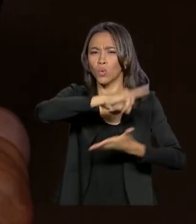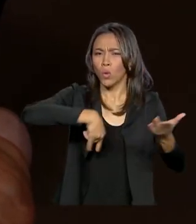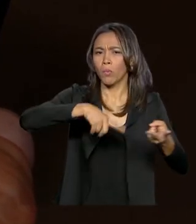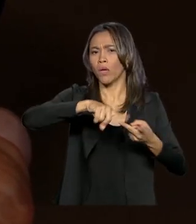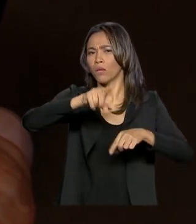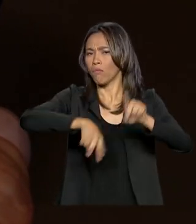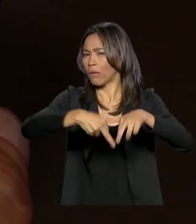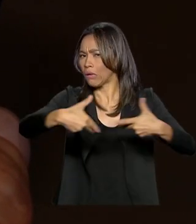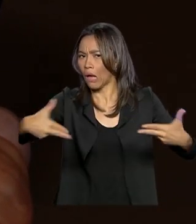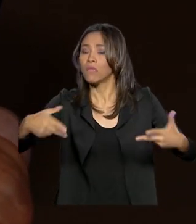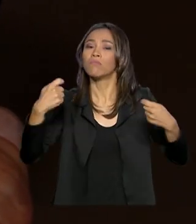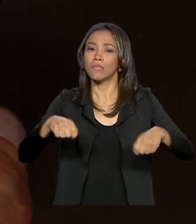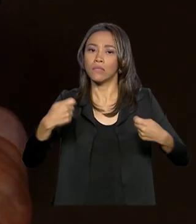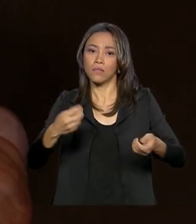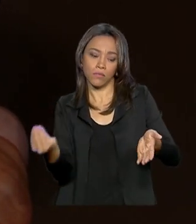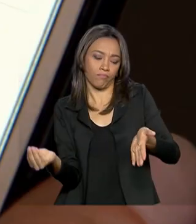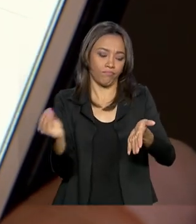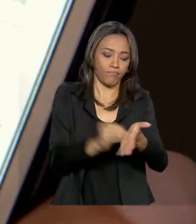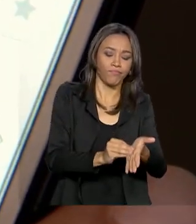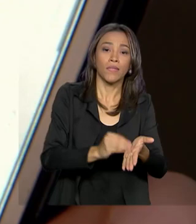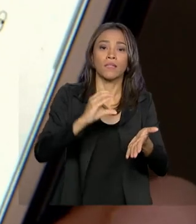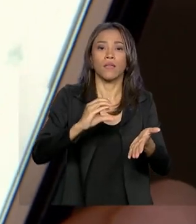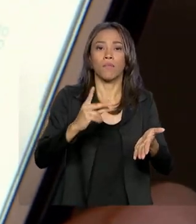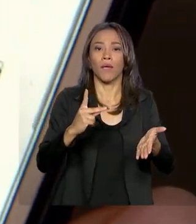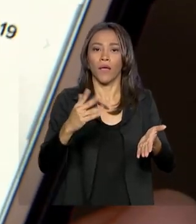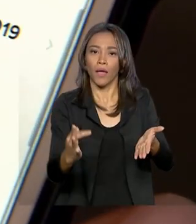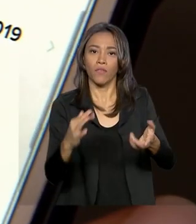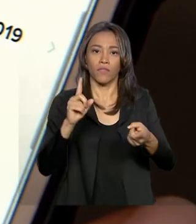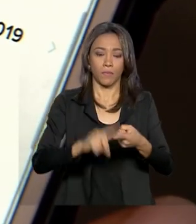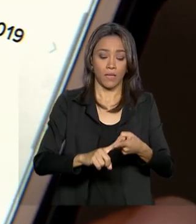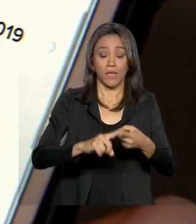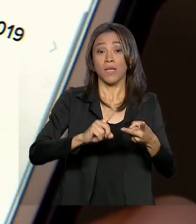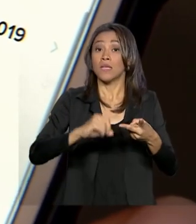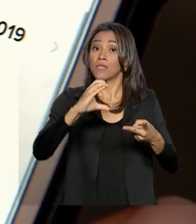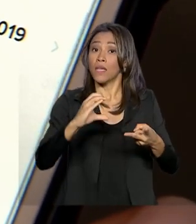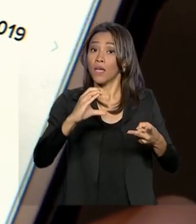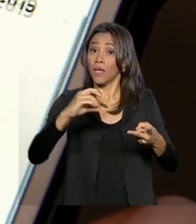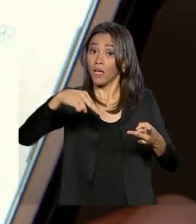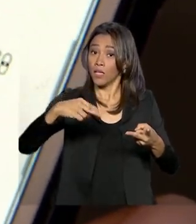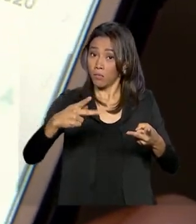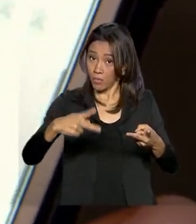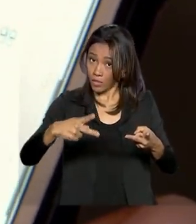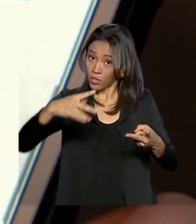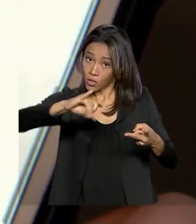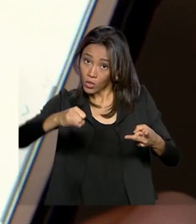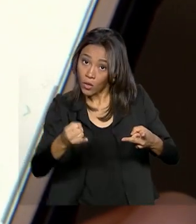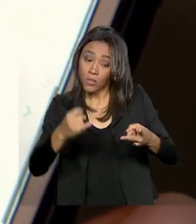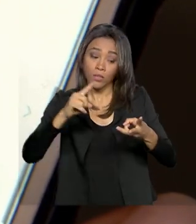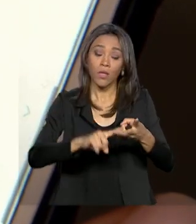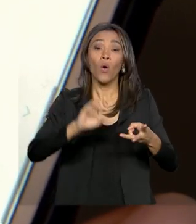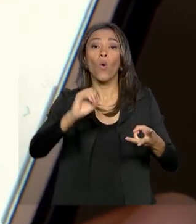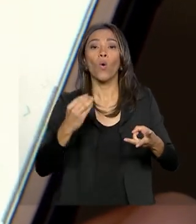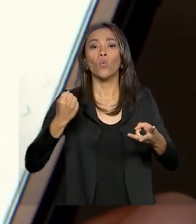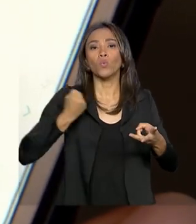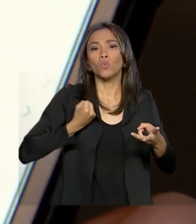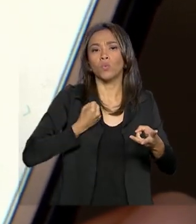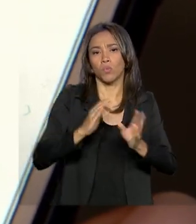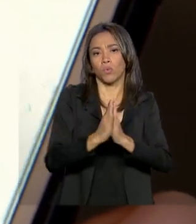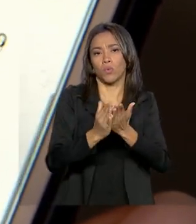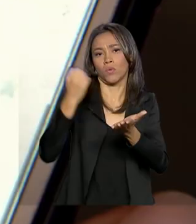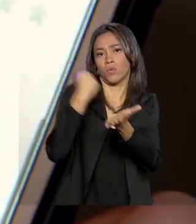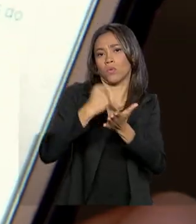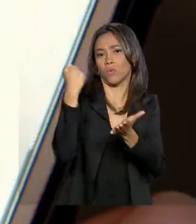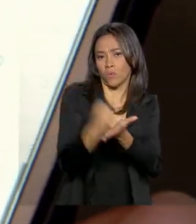devem conter identificação de CPF, CNPJ ou número do passaporte do destinatário. Com a medida, a